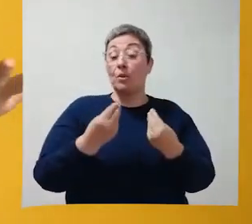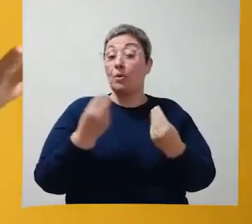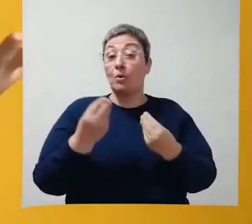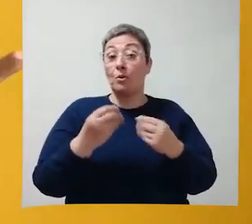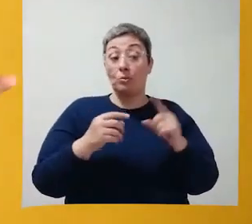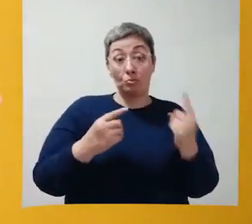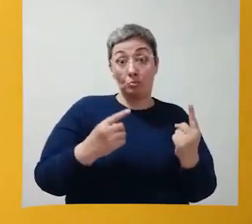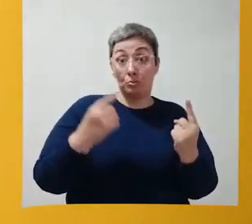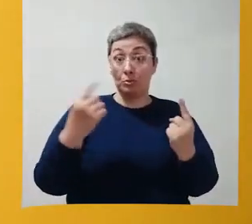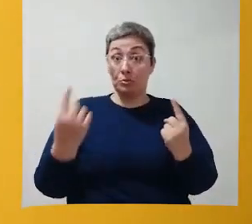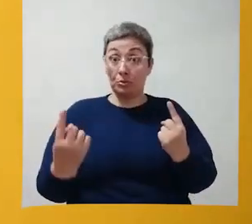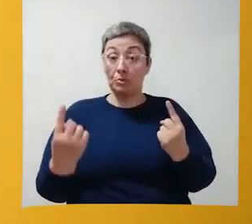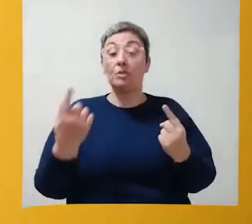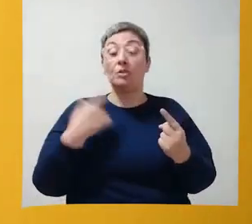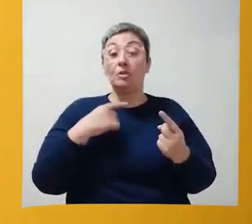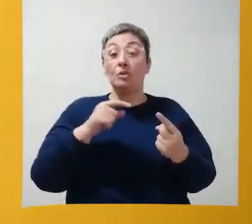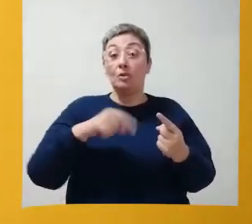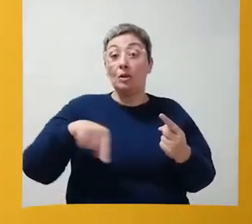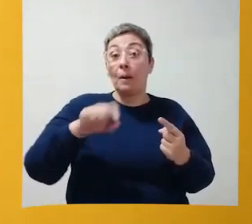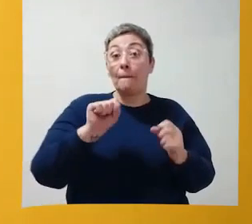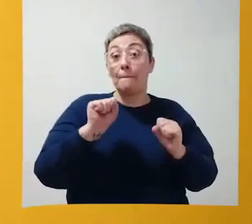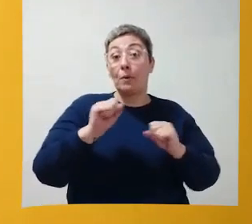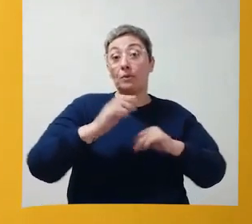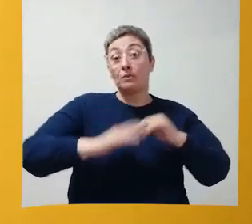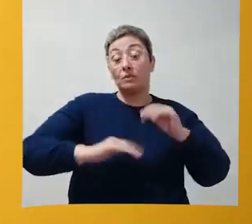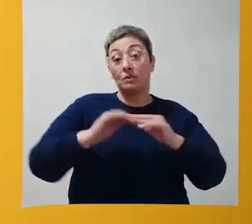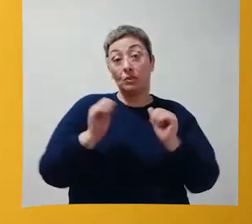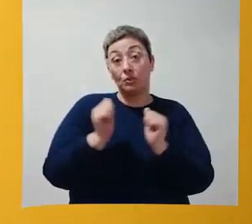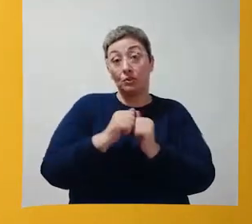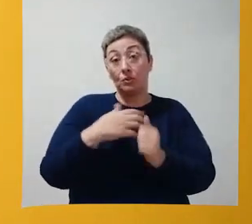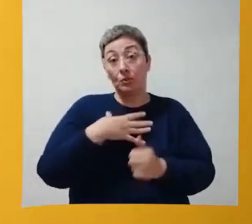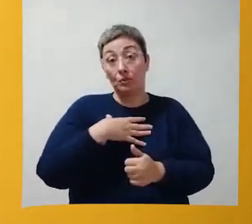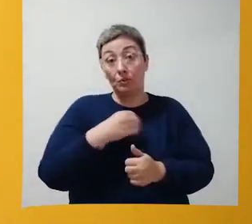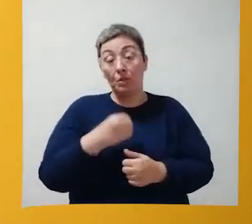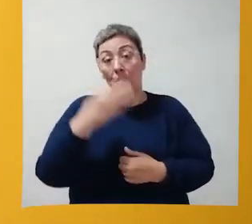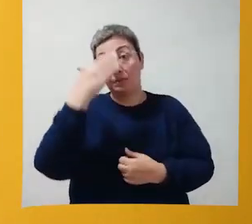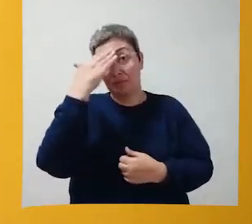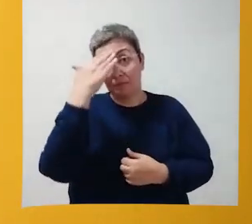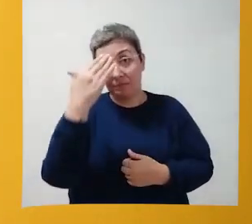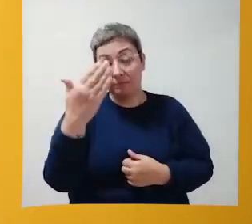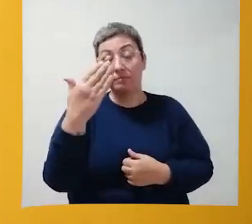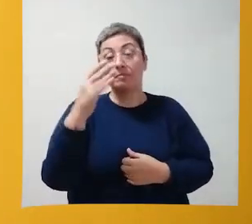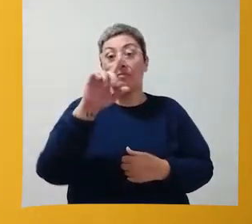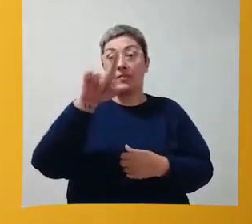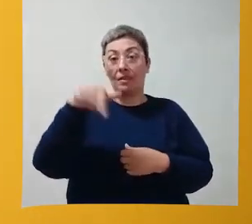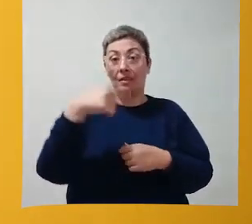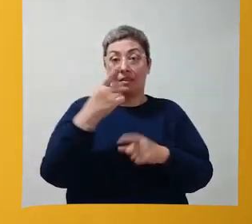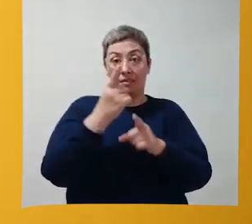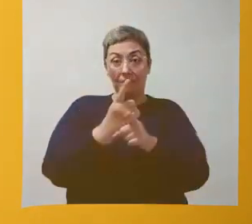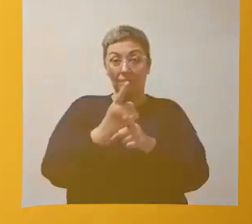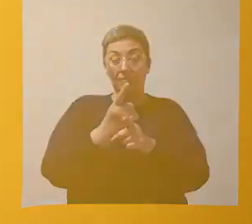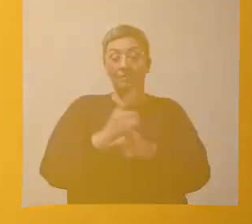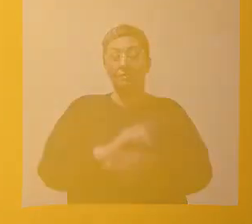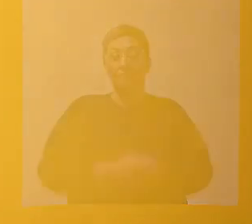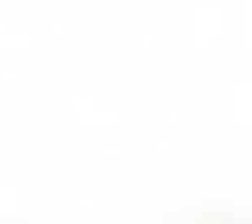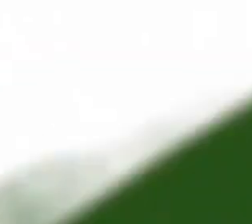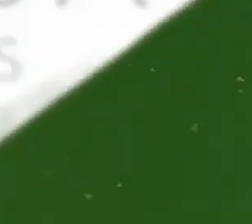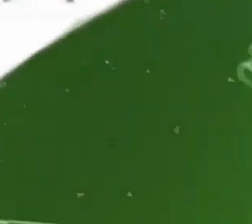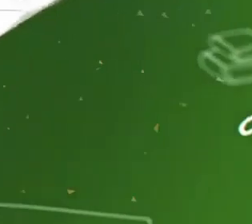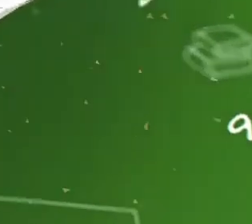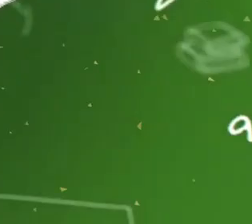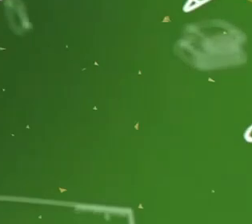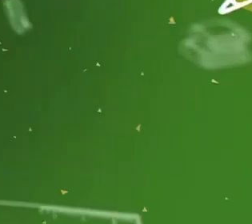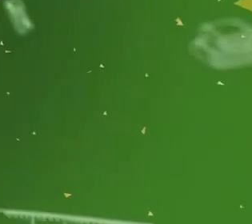né? De uma e de outra. E que você possa realizar com o seu filho. Muito obrigada e até o próximo encontro.